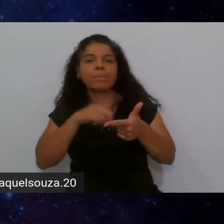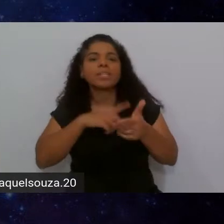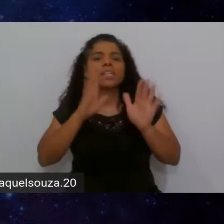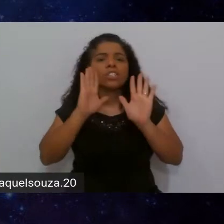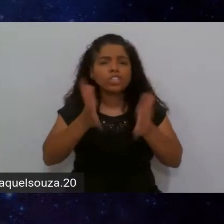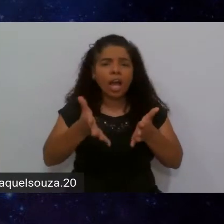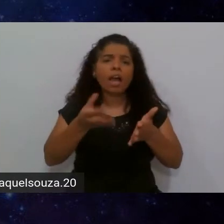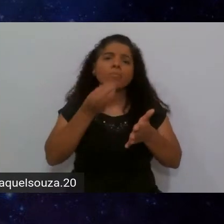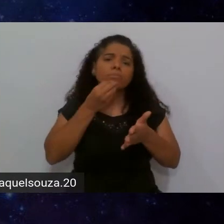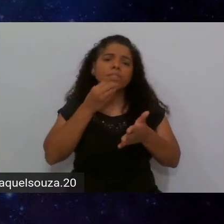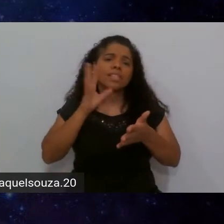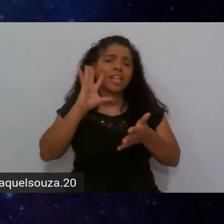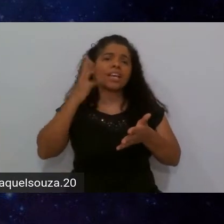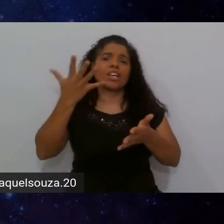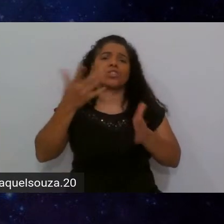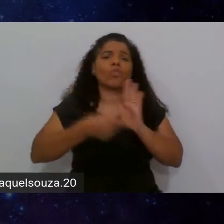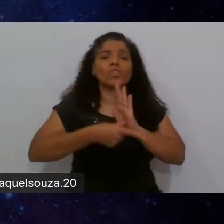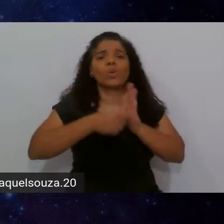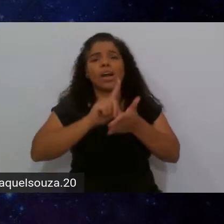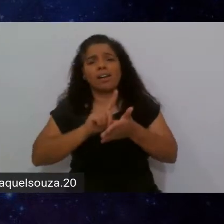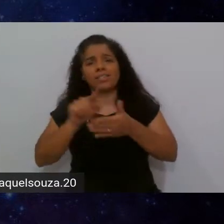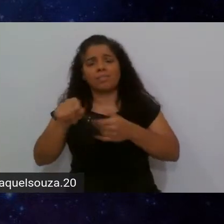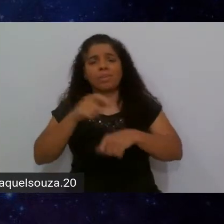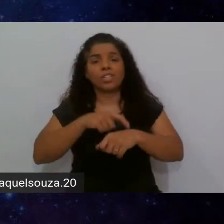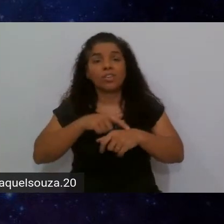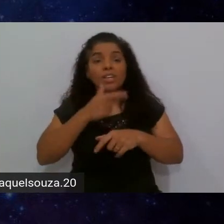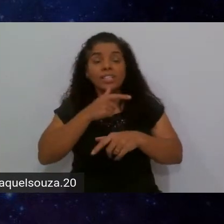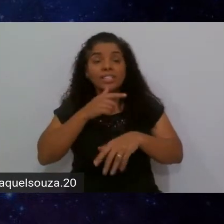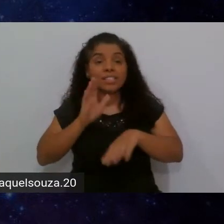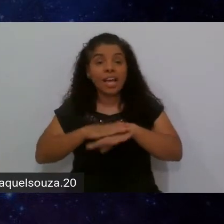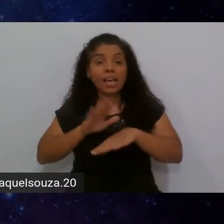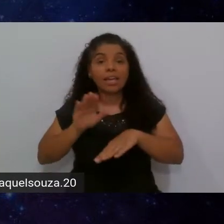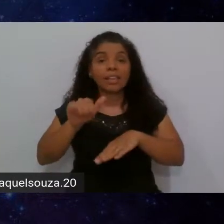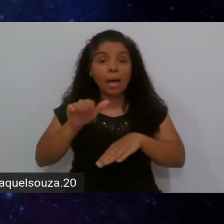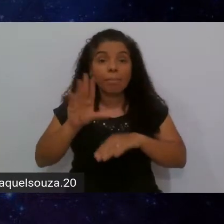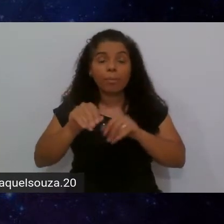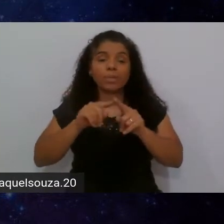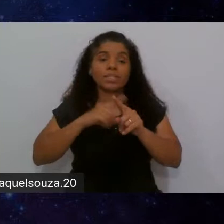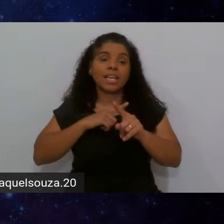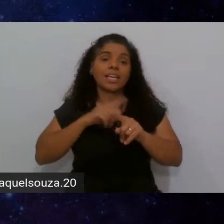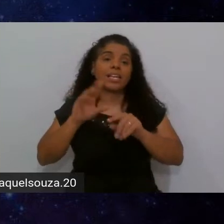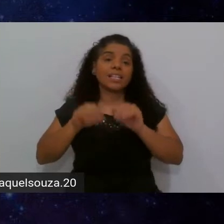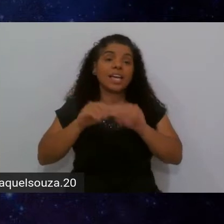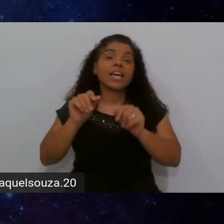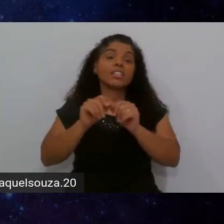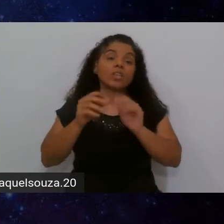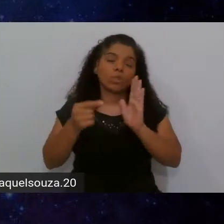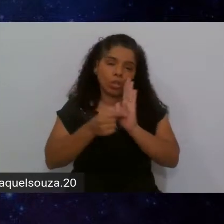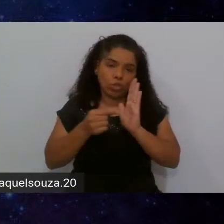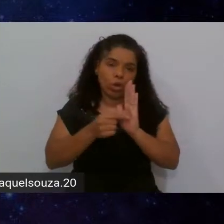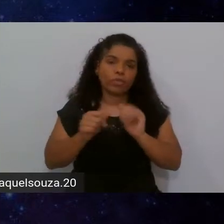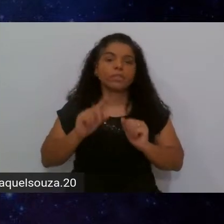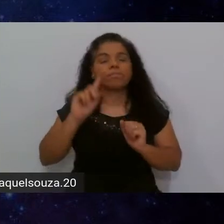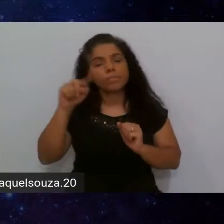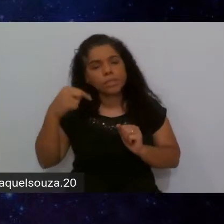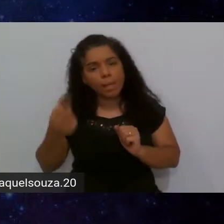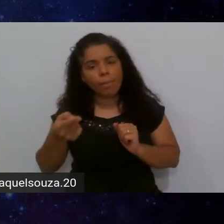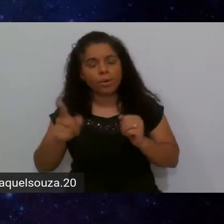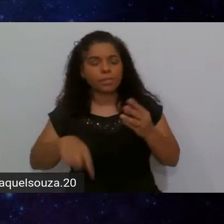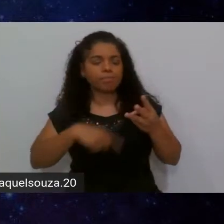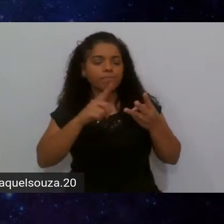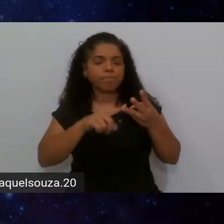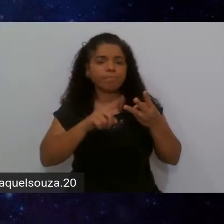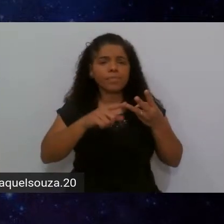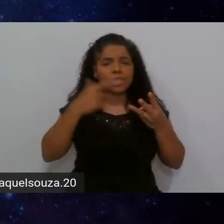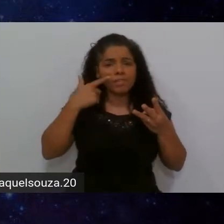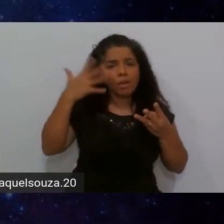já poderiam ser resolvidos antes mesmo de você relar a mão para executar o software depois da palestra da Bruna a gente